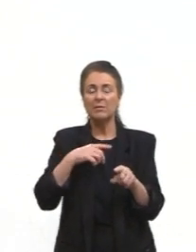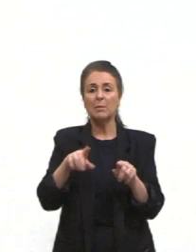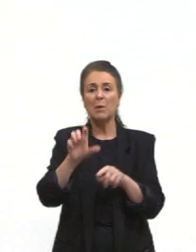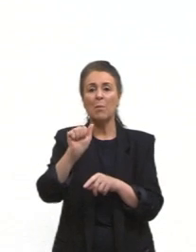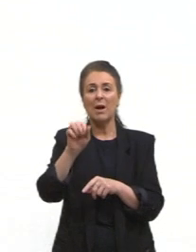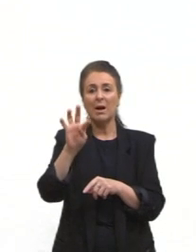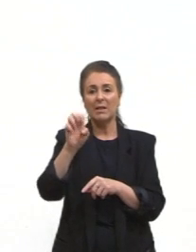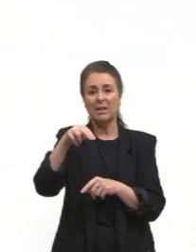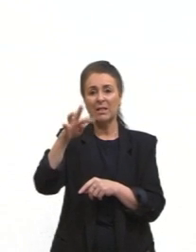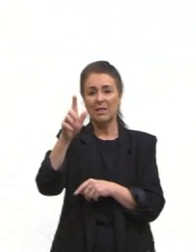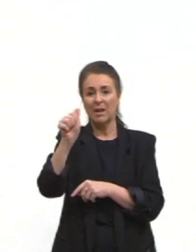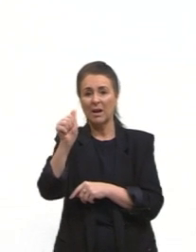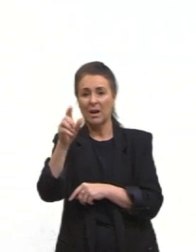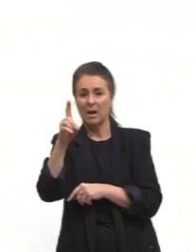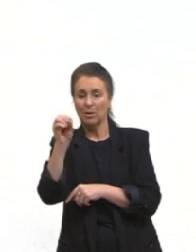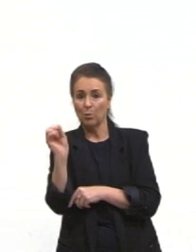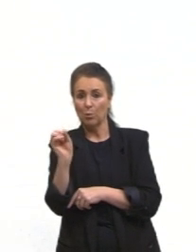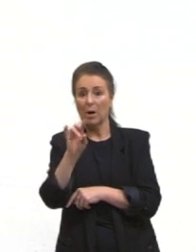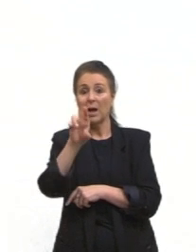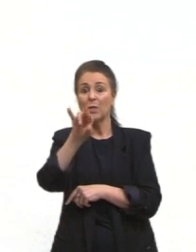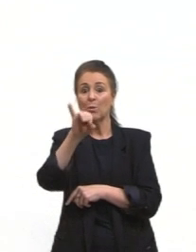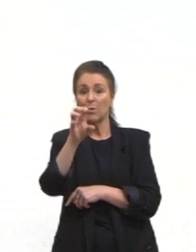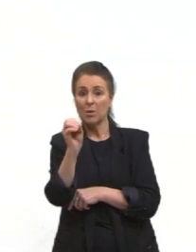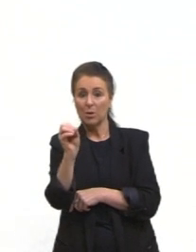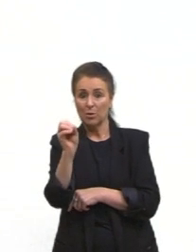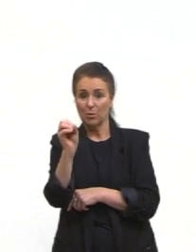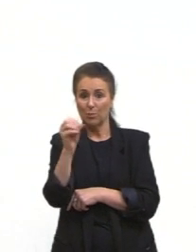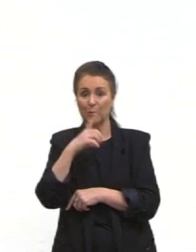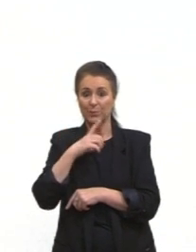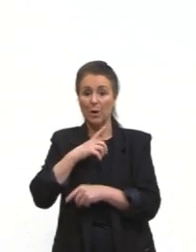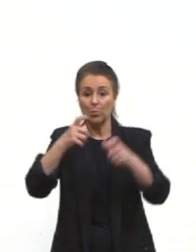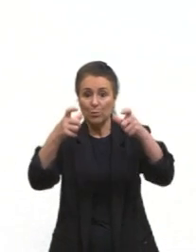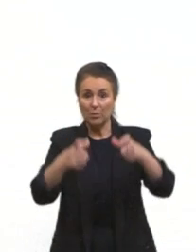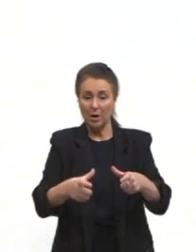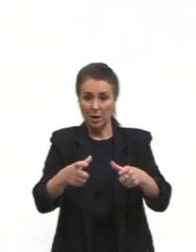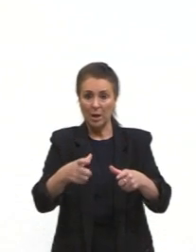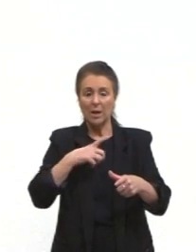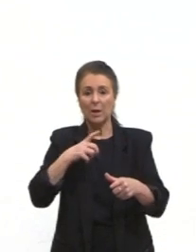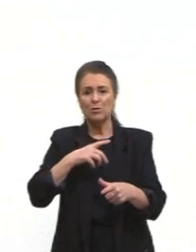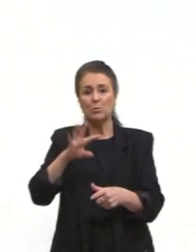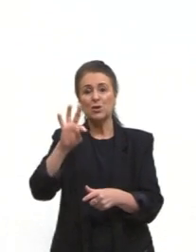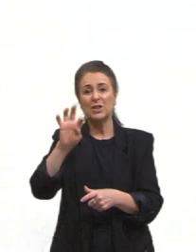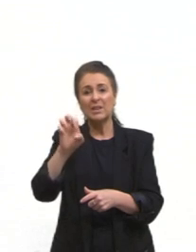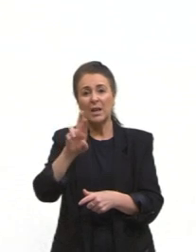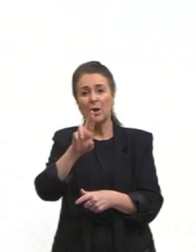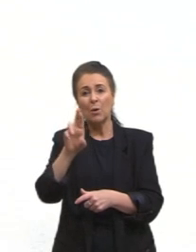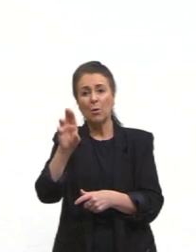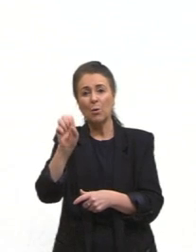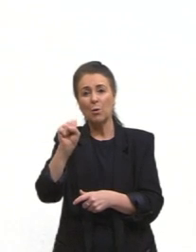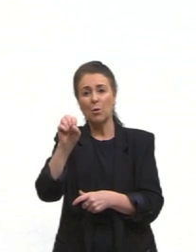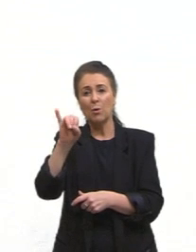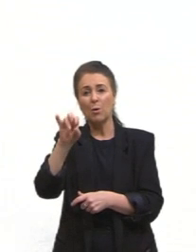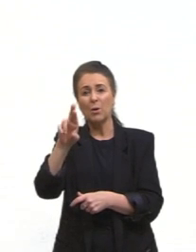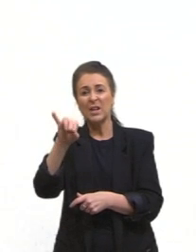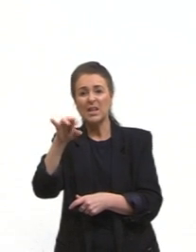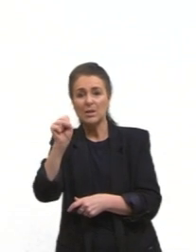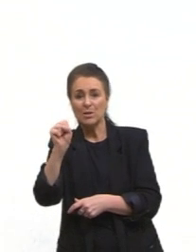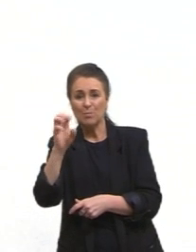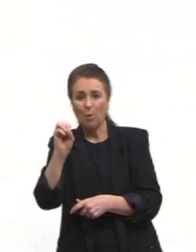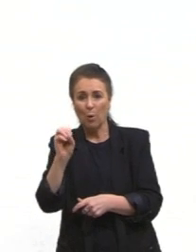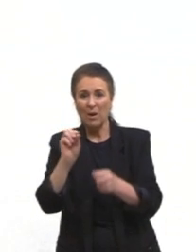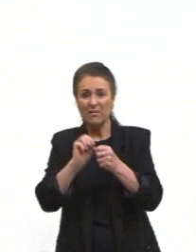81, que é um exemplo de terrorismo de Estado. Do Estado brasileiro, da ditadura militar,